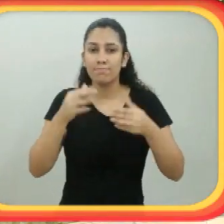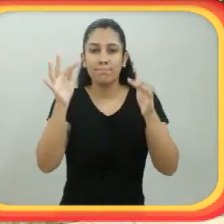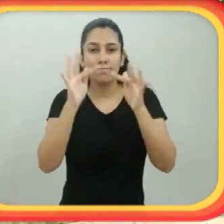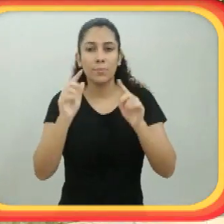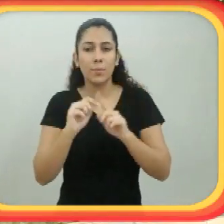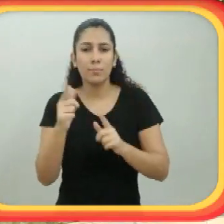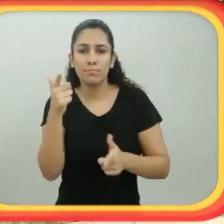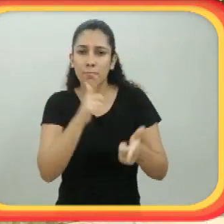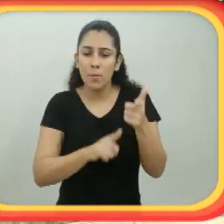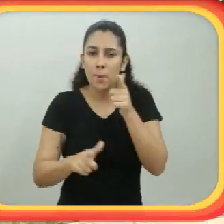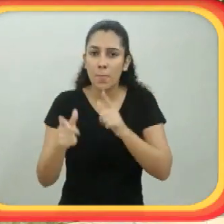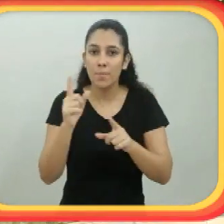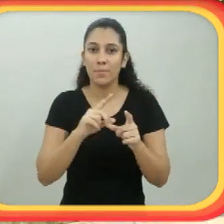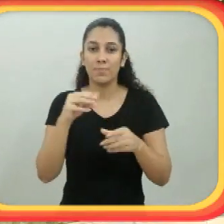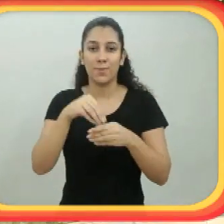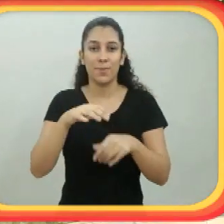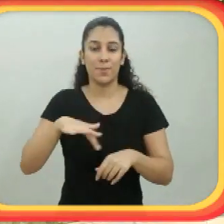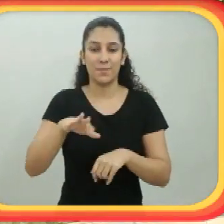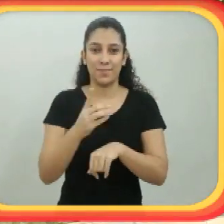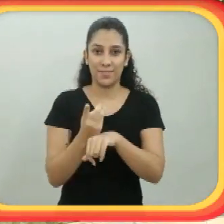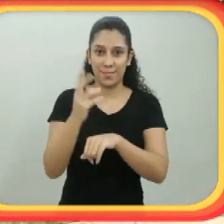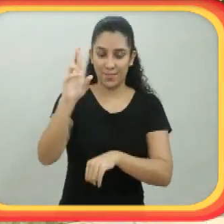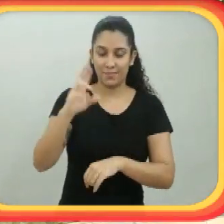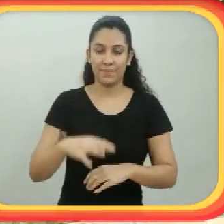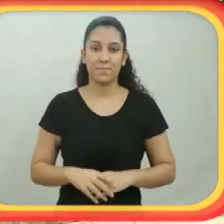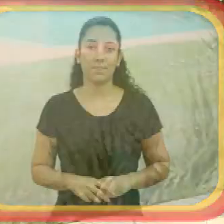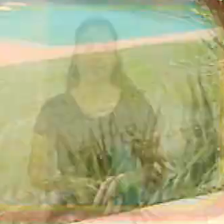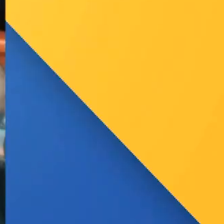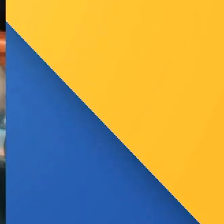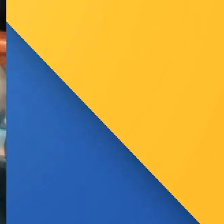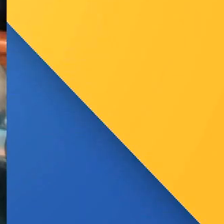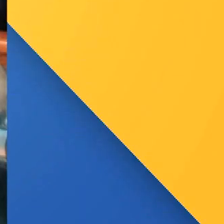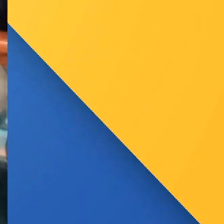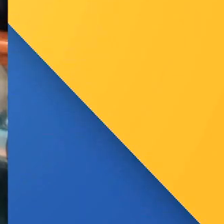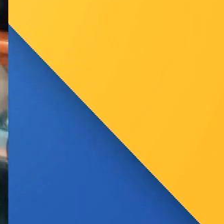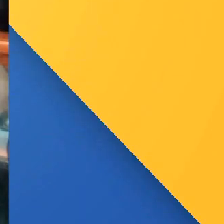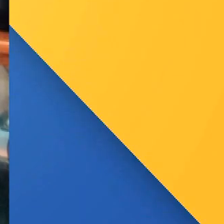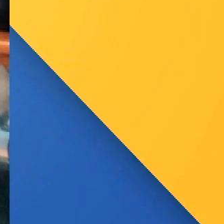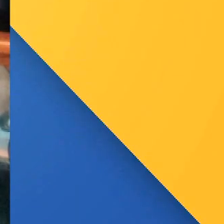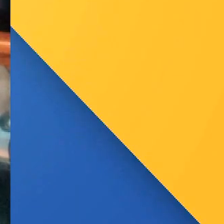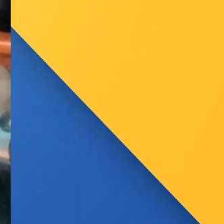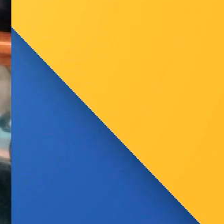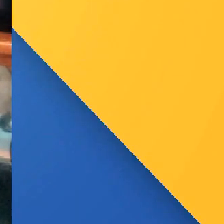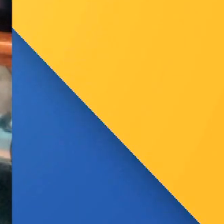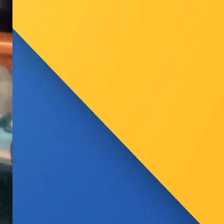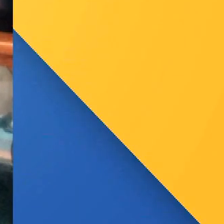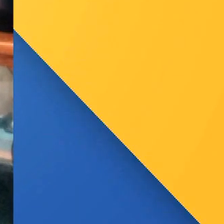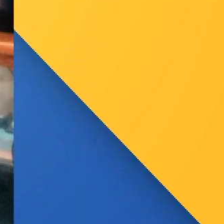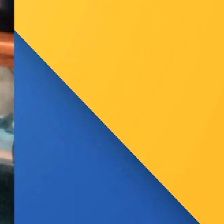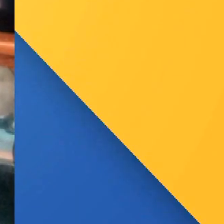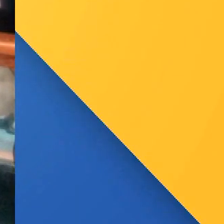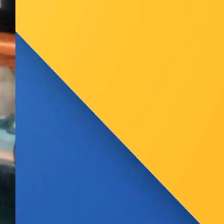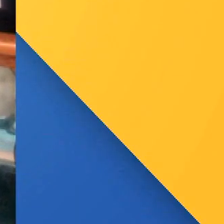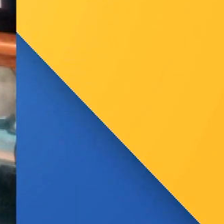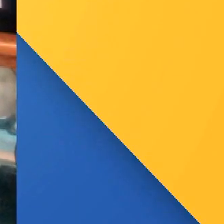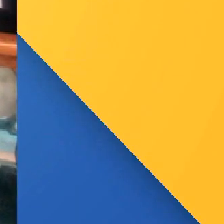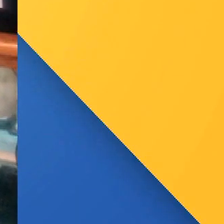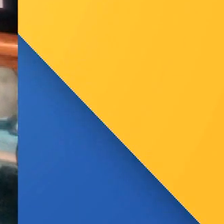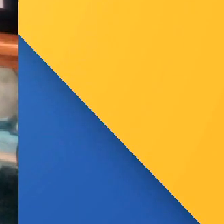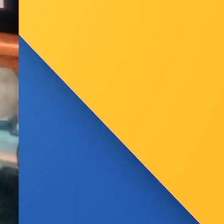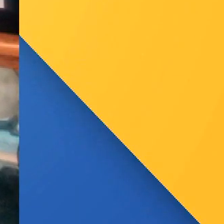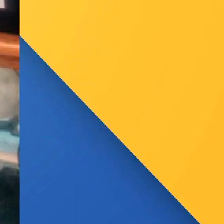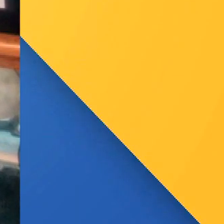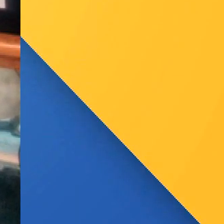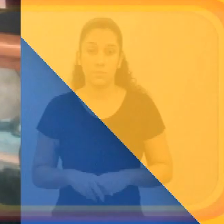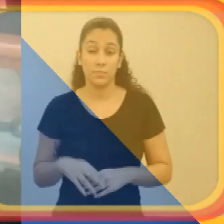os efeitos dessa felicidade que é você conquistar um doutorado. Foto, Juliana em uma sala de aula ao lado de um notebook sobre uma bancada.